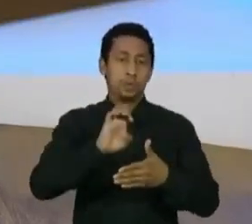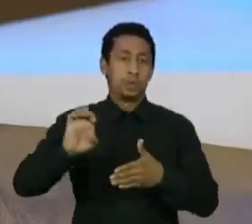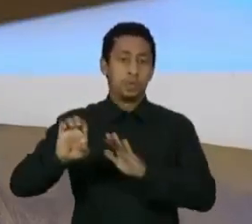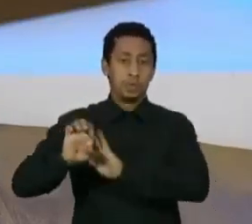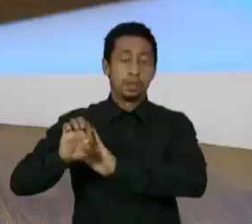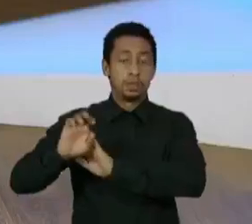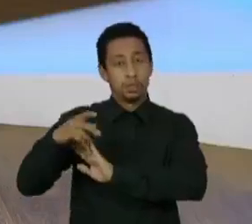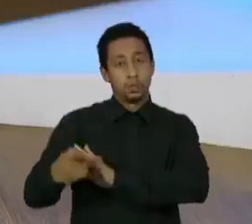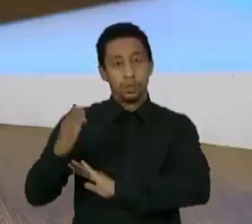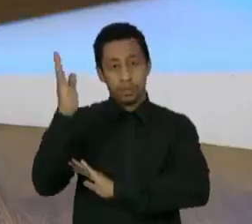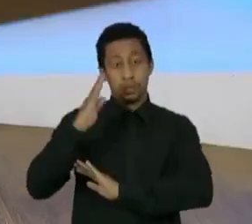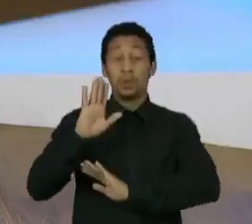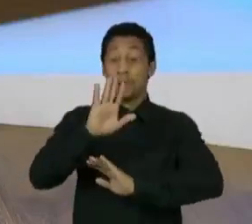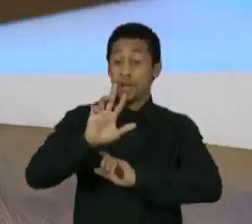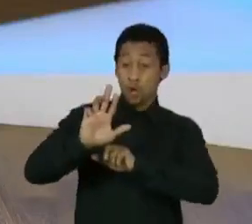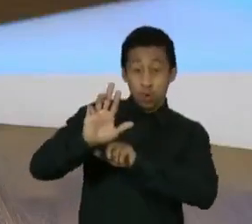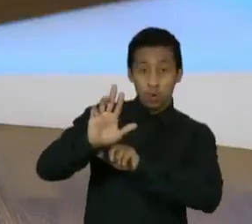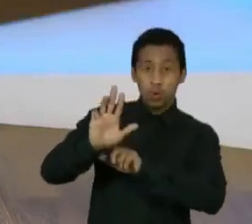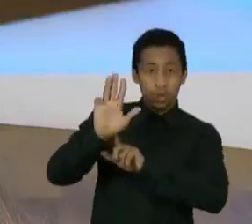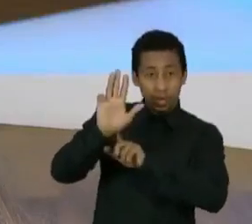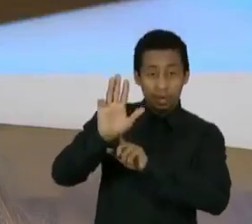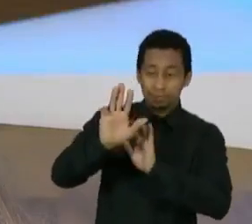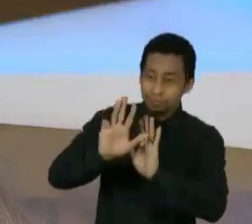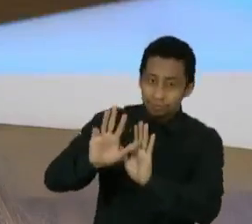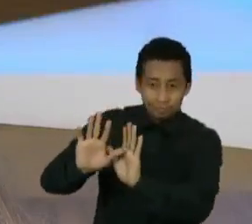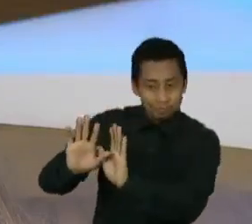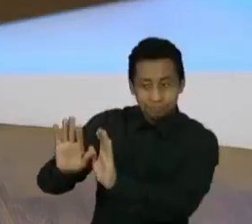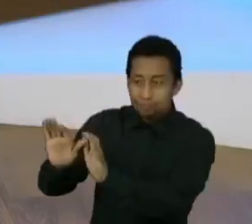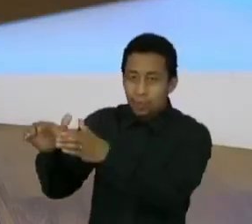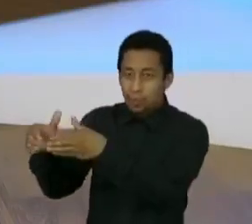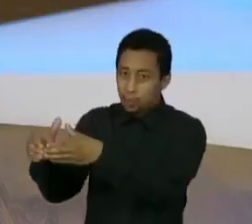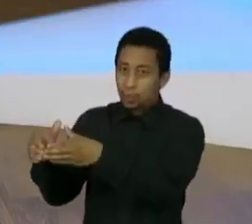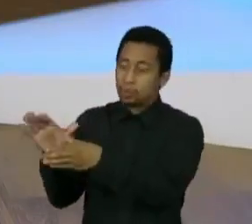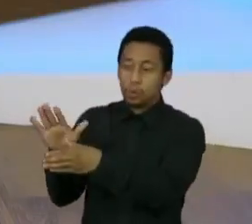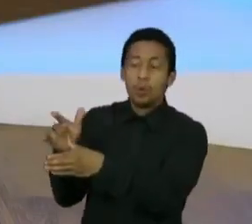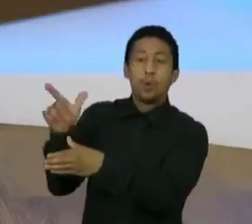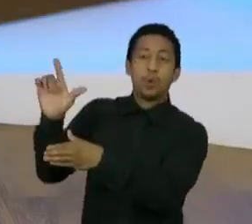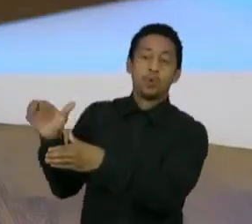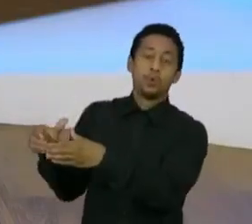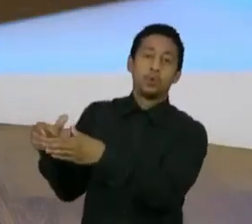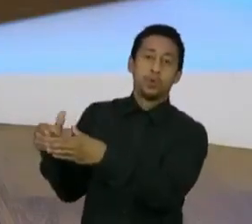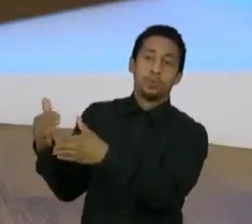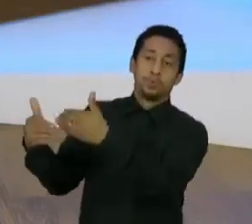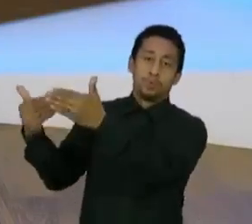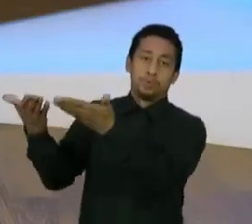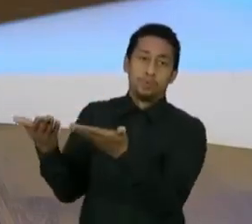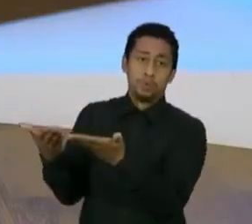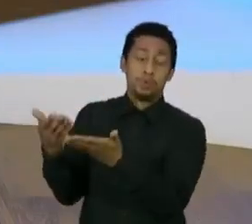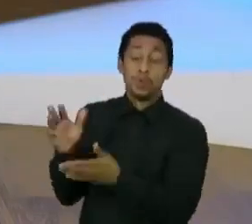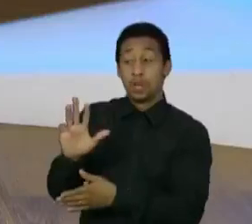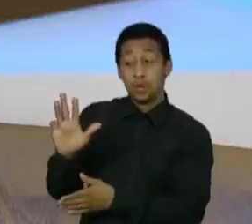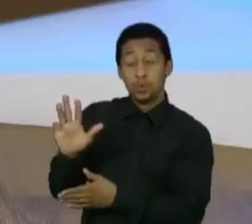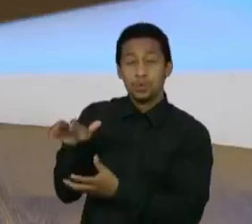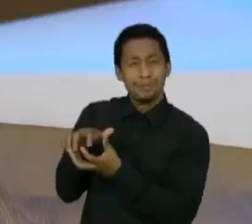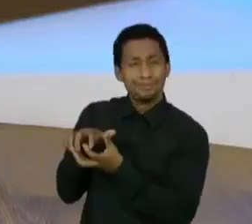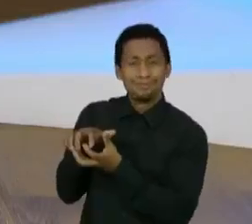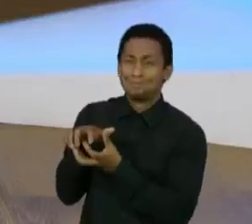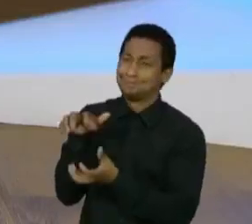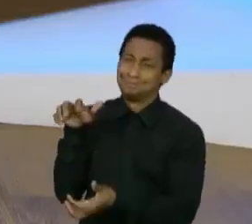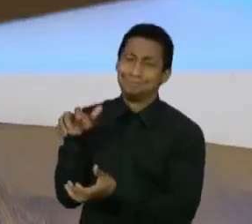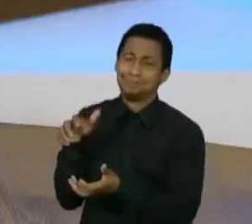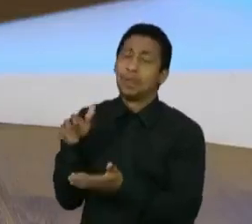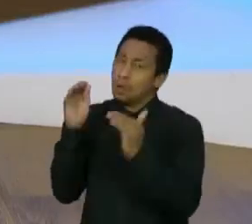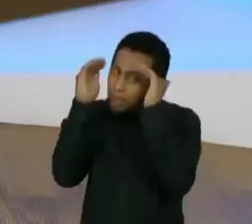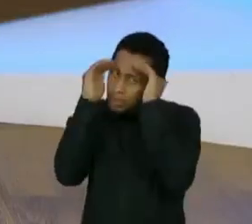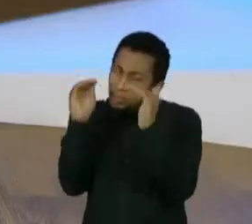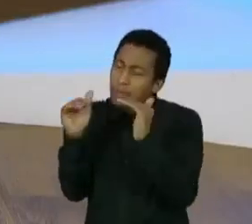que empurrar Lula para um lugar de progressismo maior. Lula é um senhor de idade, com todo